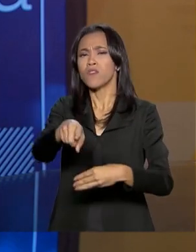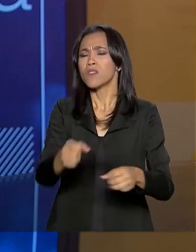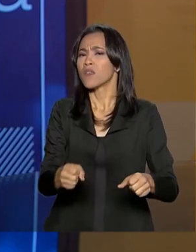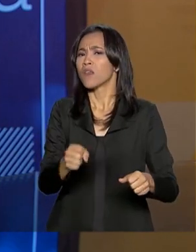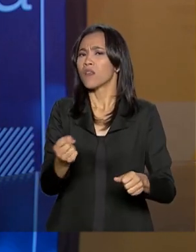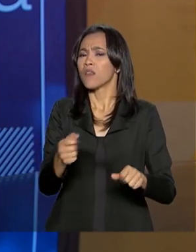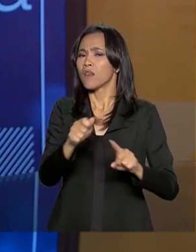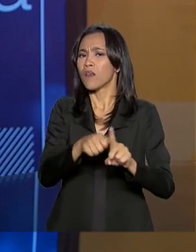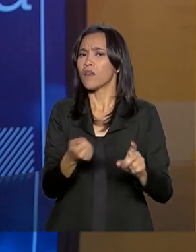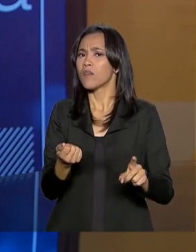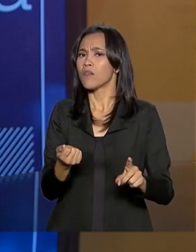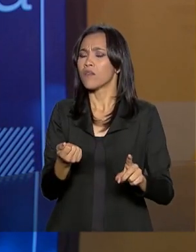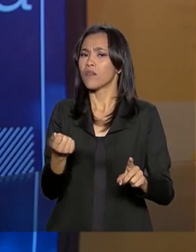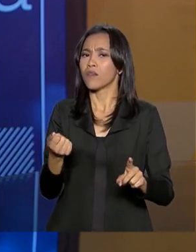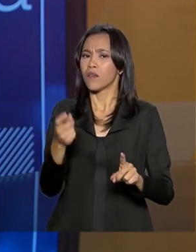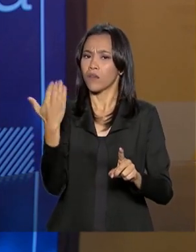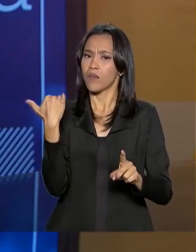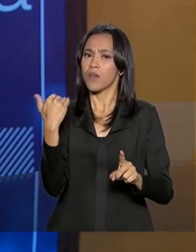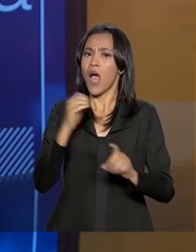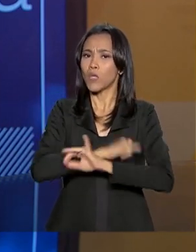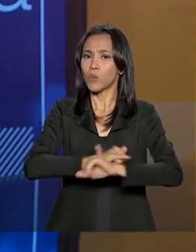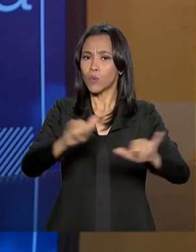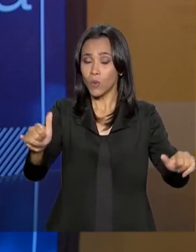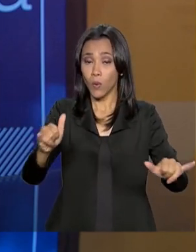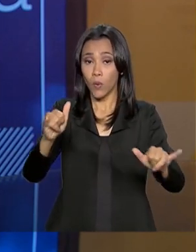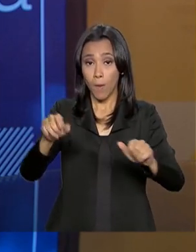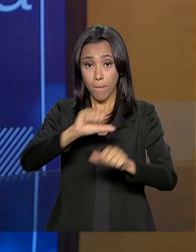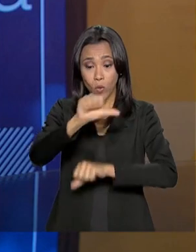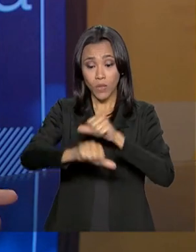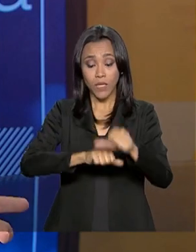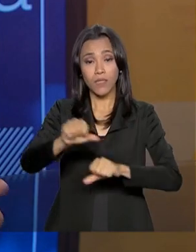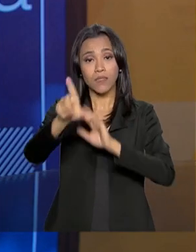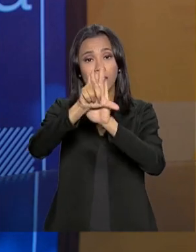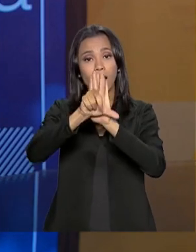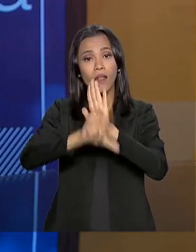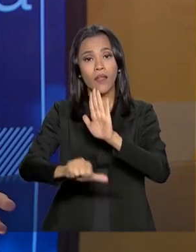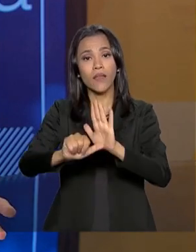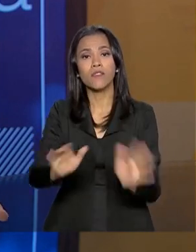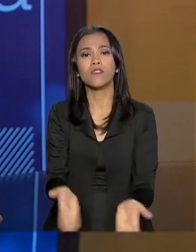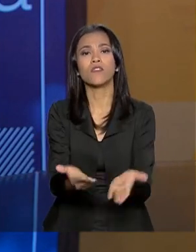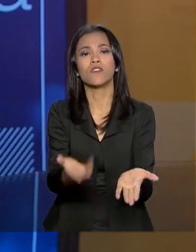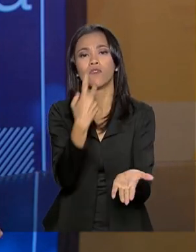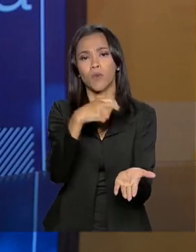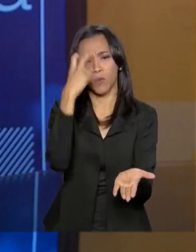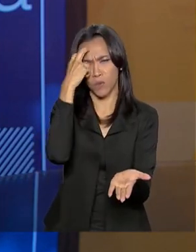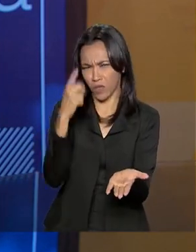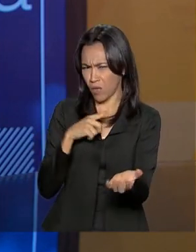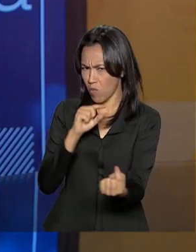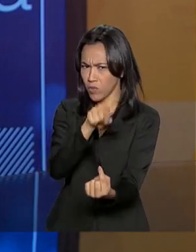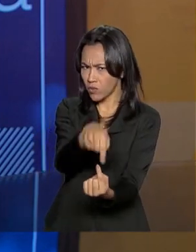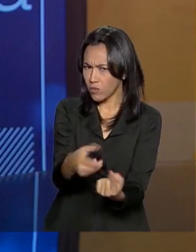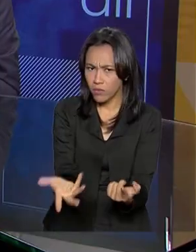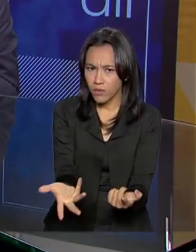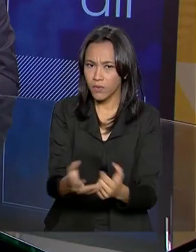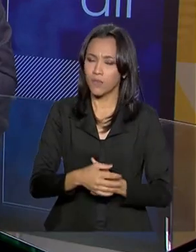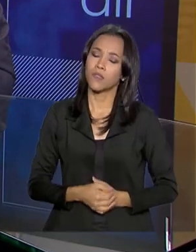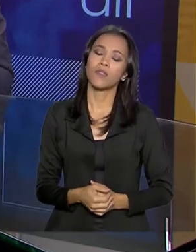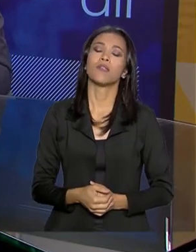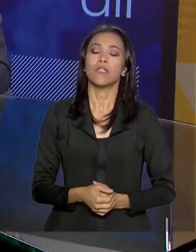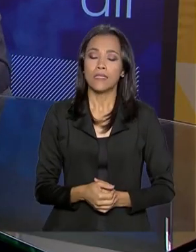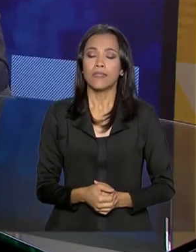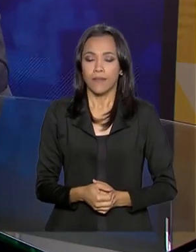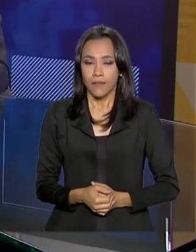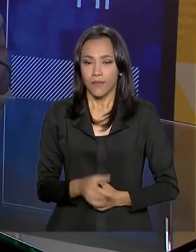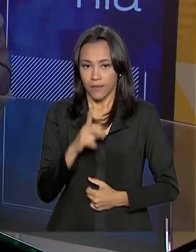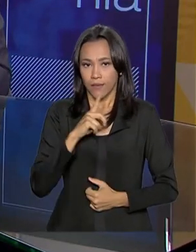mudanças na lei de incentivo à cultura. Essas mudanças, elas têm um objetivo? Elas têm um objetivo.